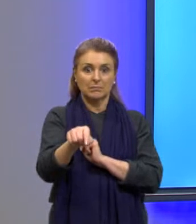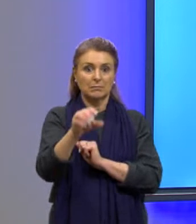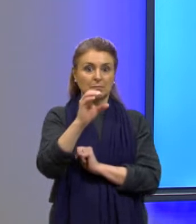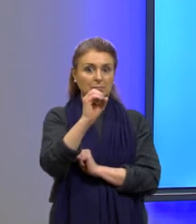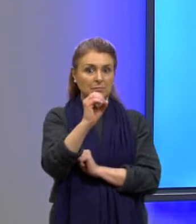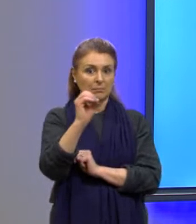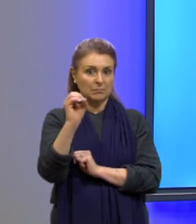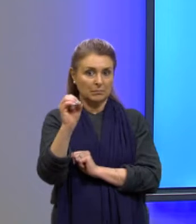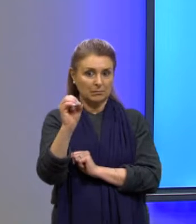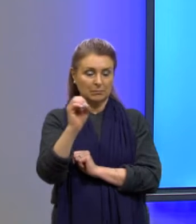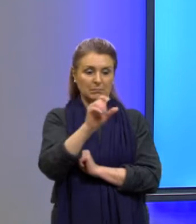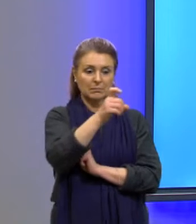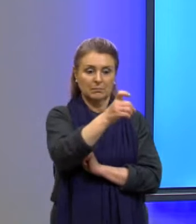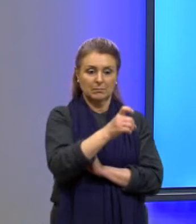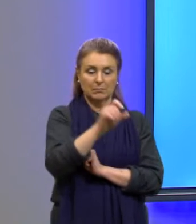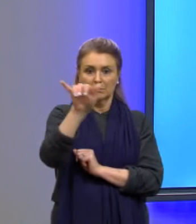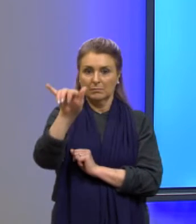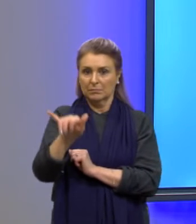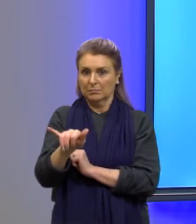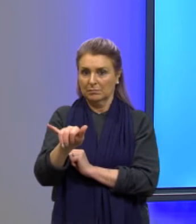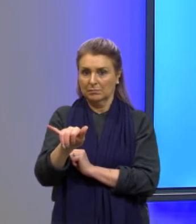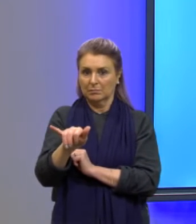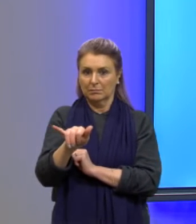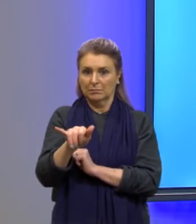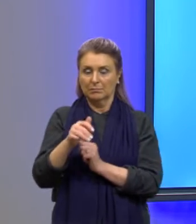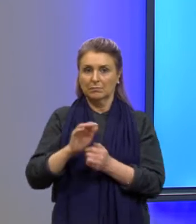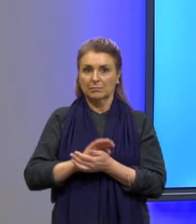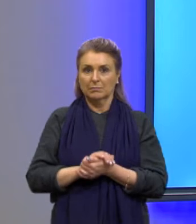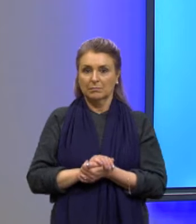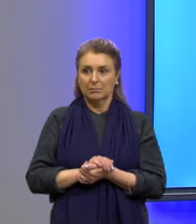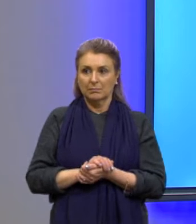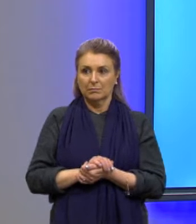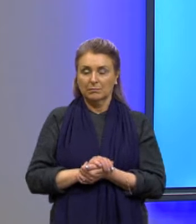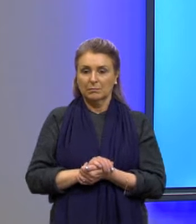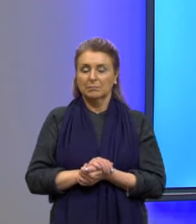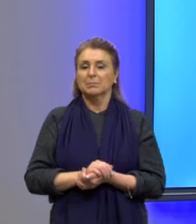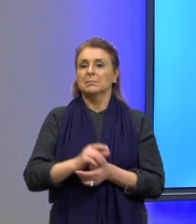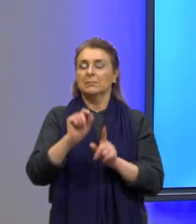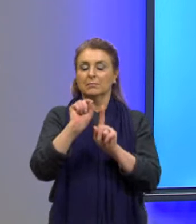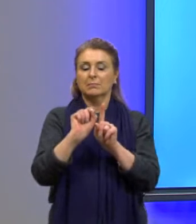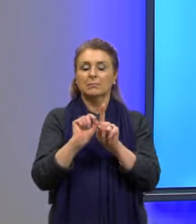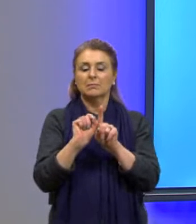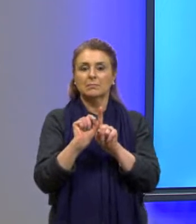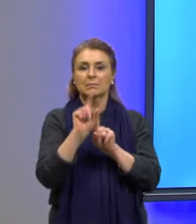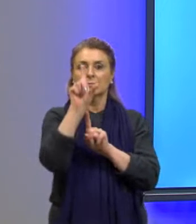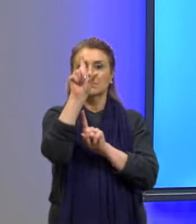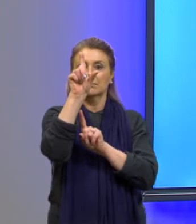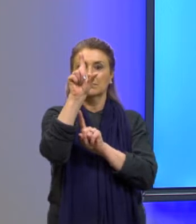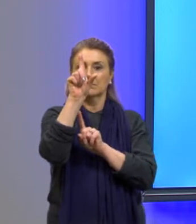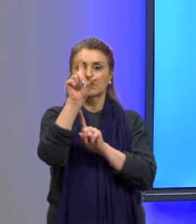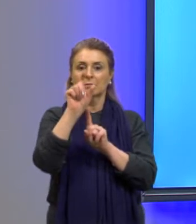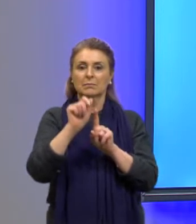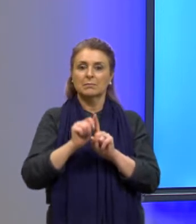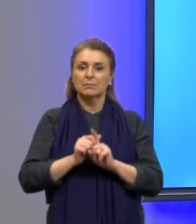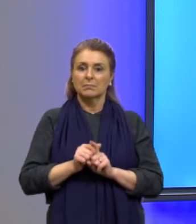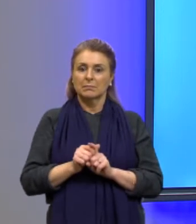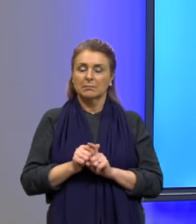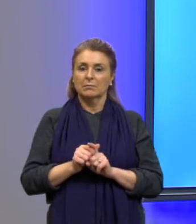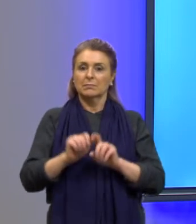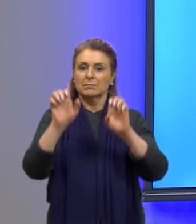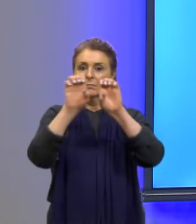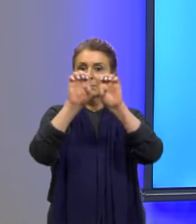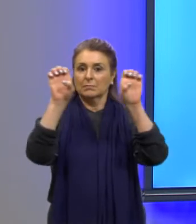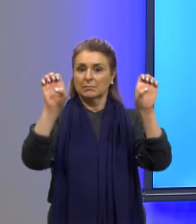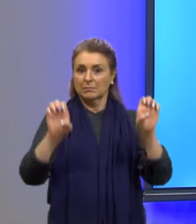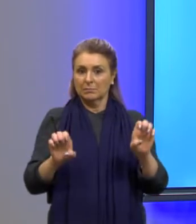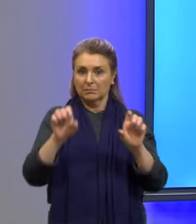0 para Y. Do plano XY. Então, esse canhão, até vou continuar aqui, a equação